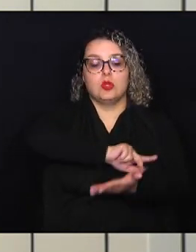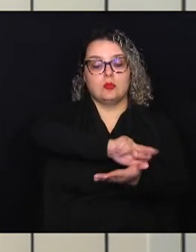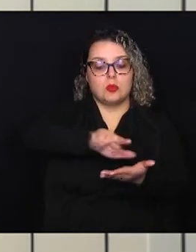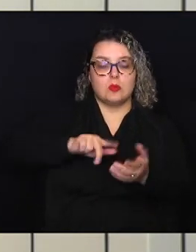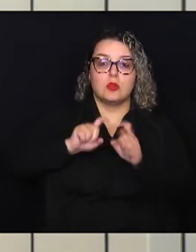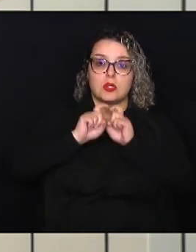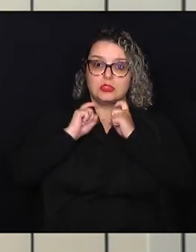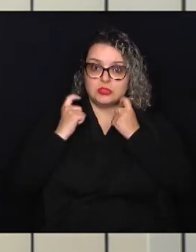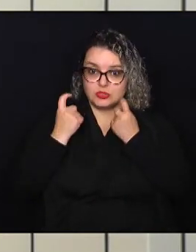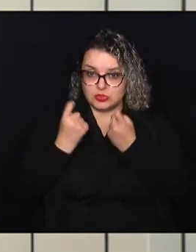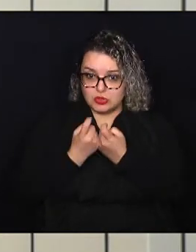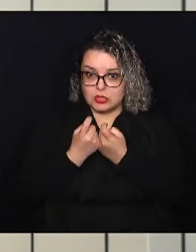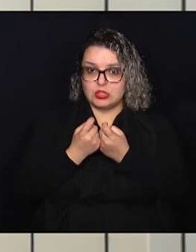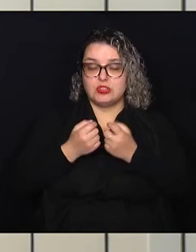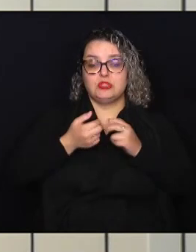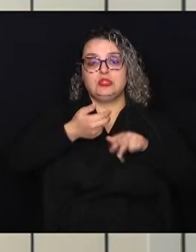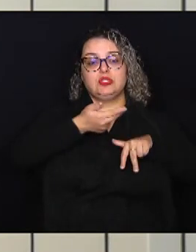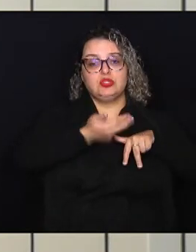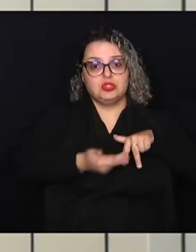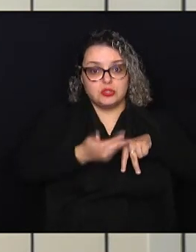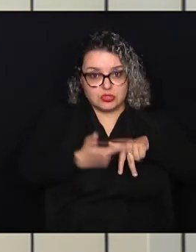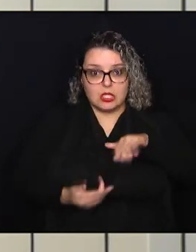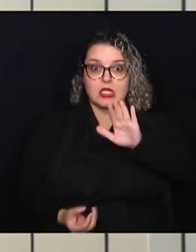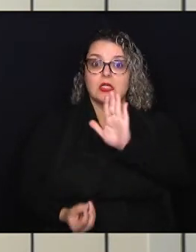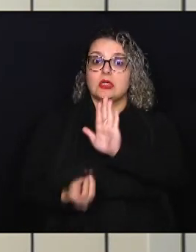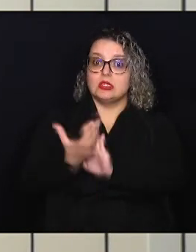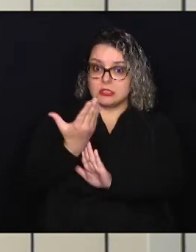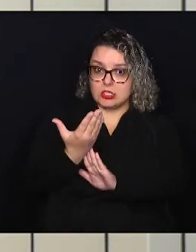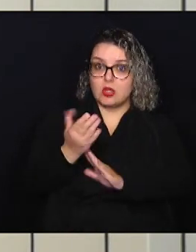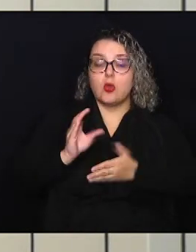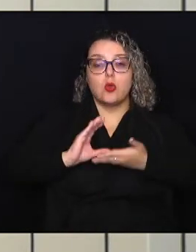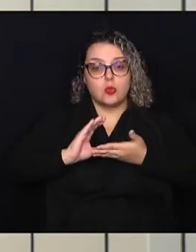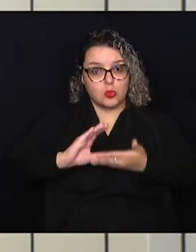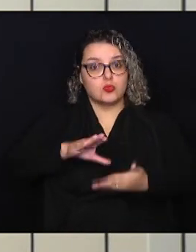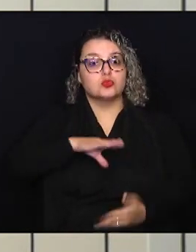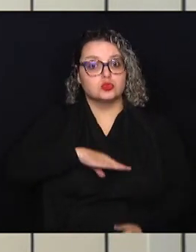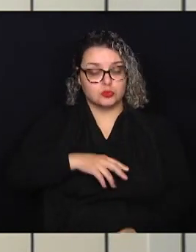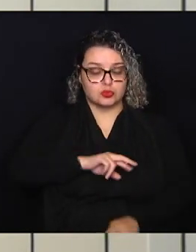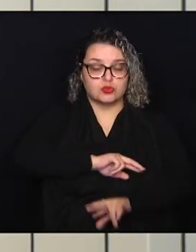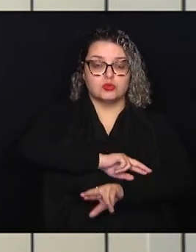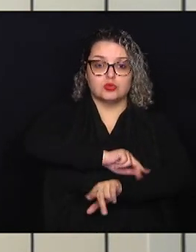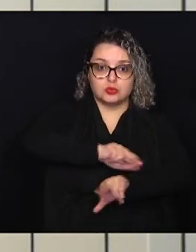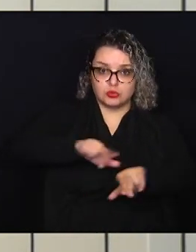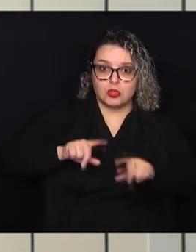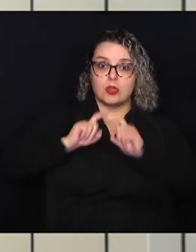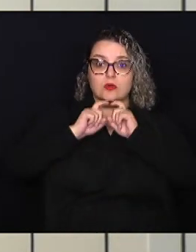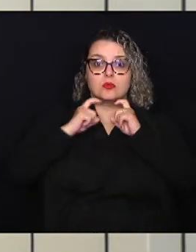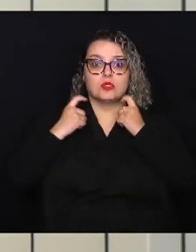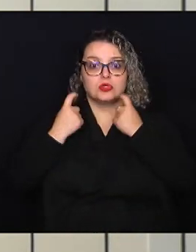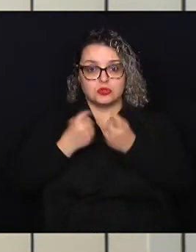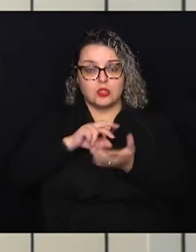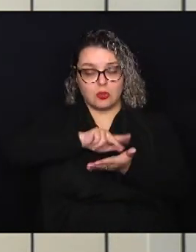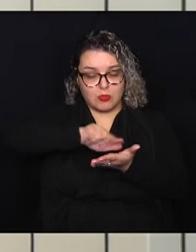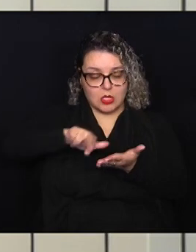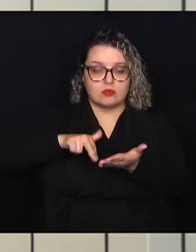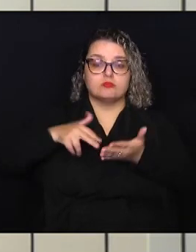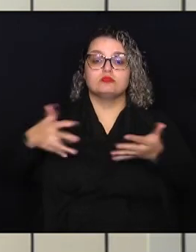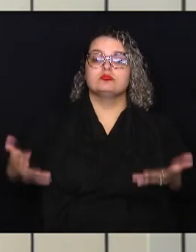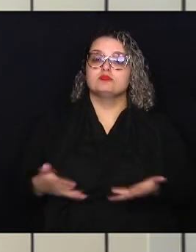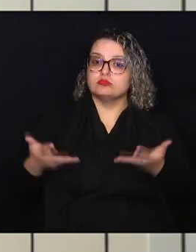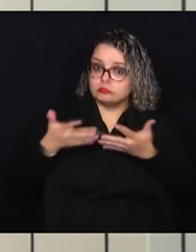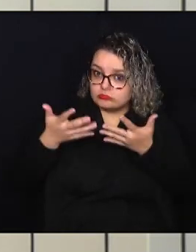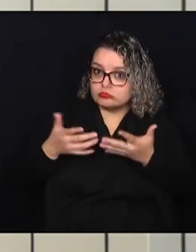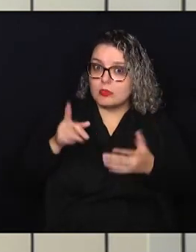sexual e de gênero e institui o Conselho Municipal de Diversidade Sexual de Gênero essa iniciativa